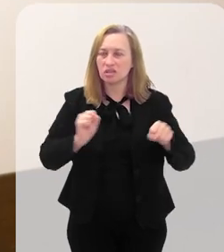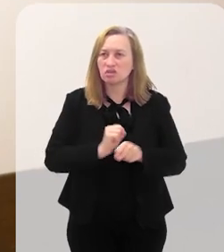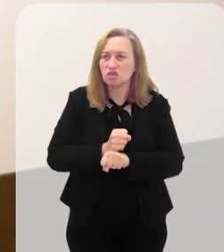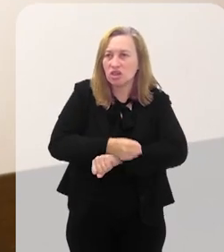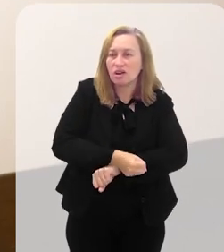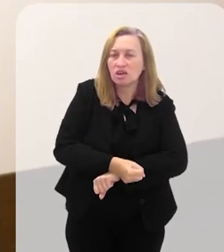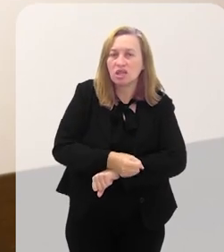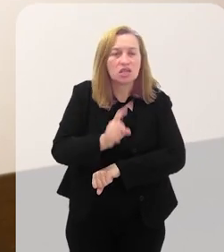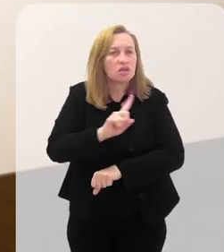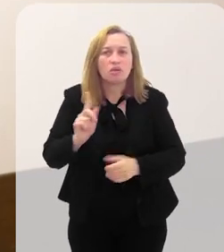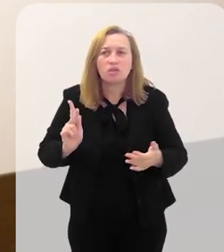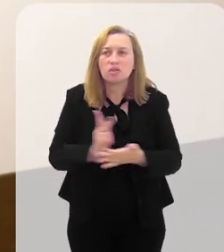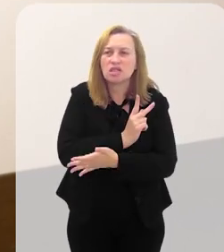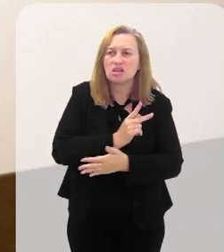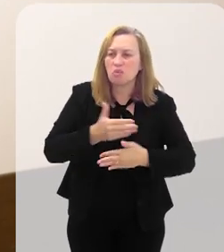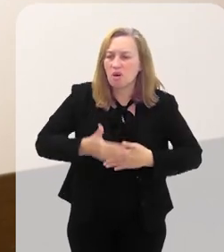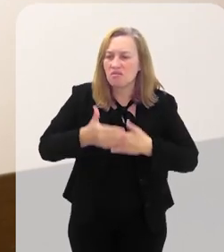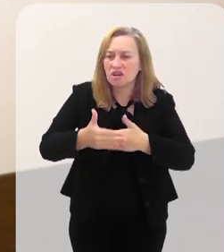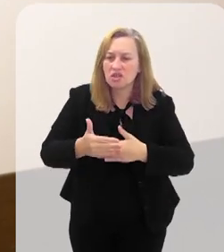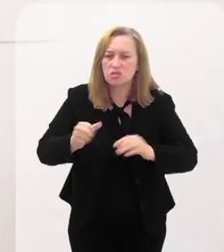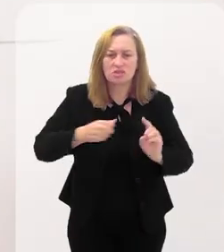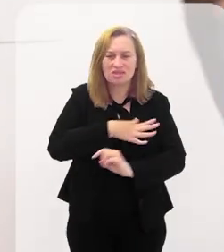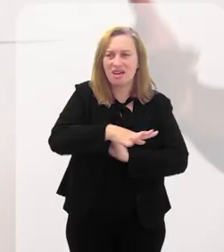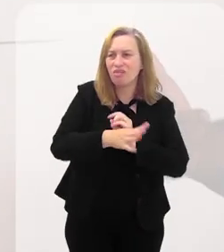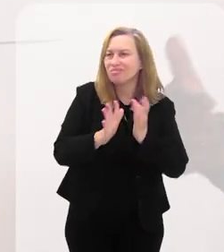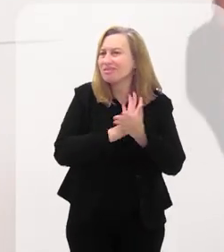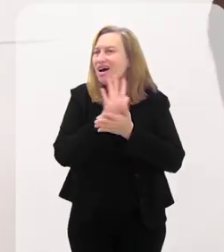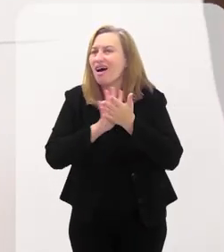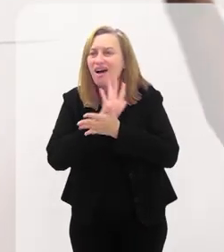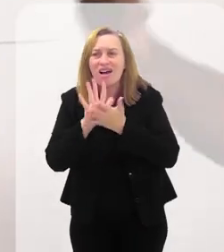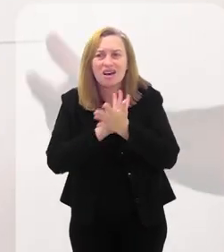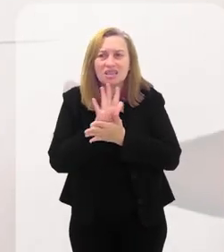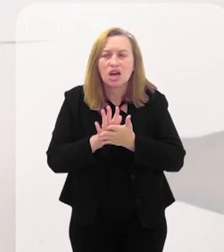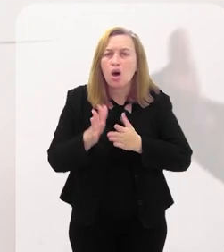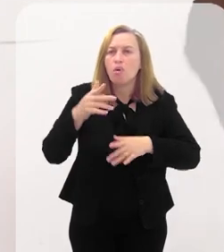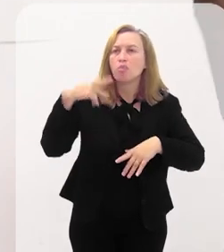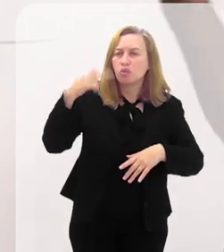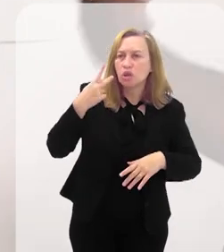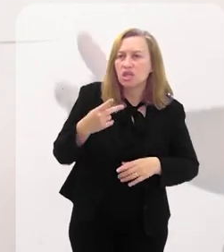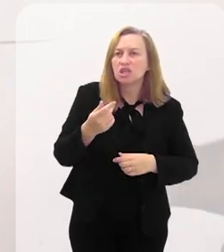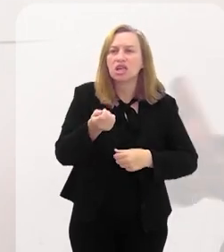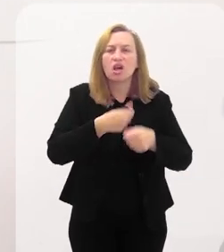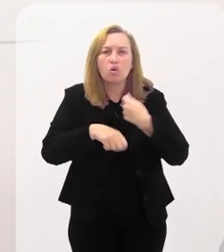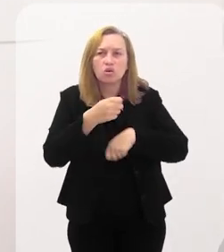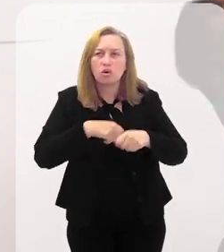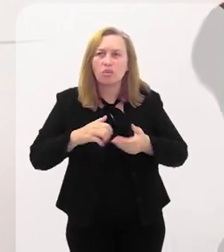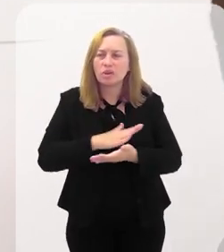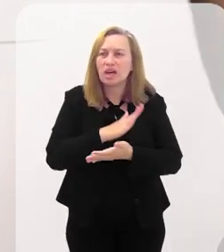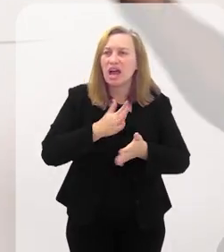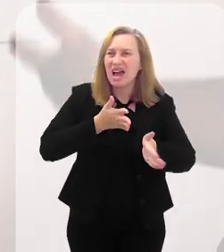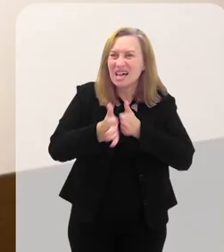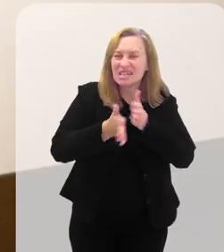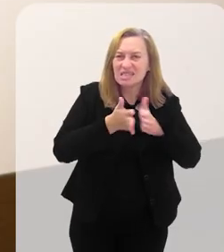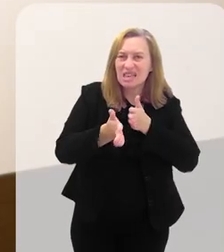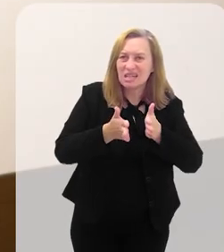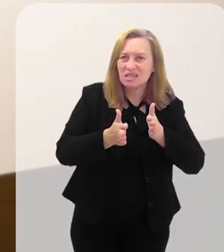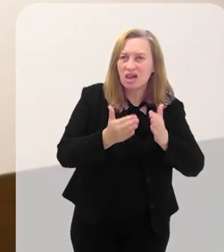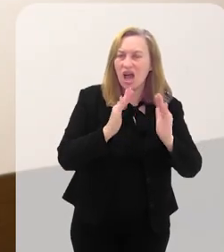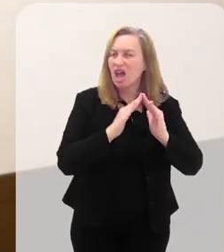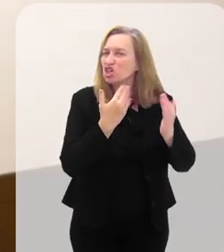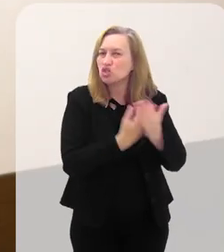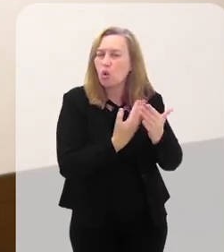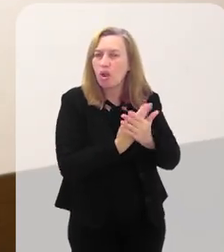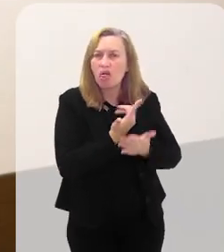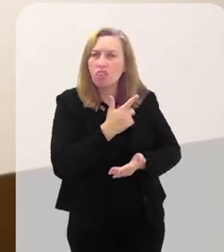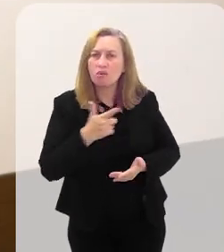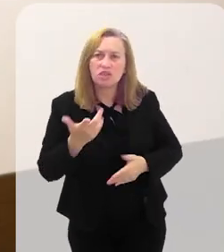Você fez uma abolição sem nenhum avanço social, sem nenhuma construção social, seja política, econômica, nem acesso à escola que a nossa rapaziada